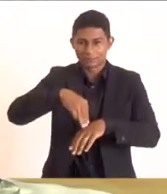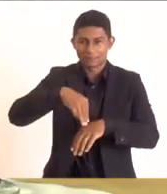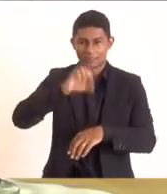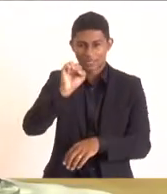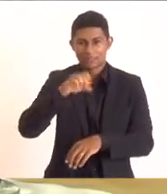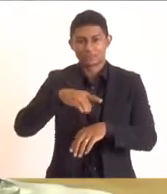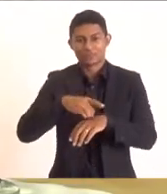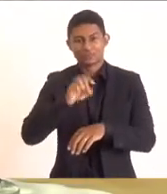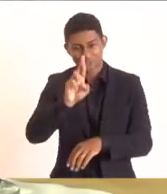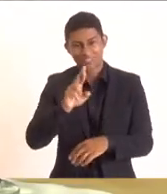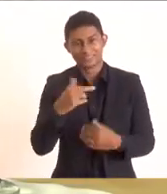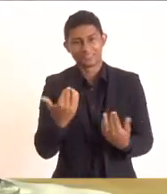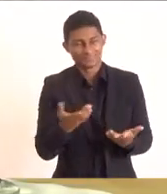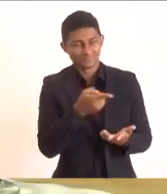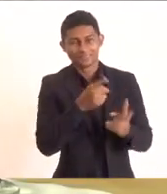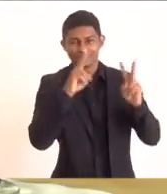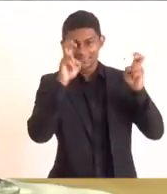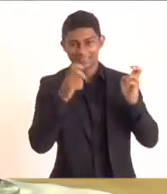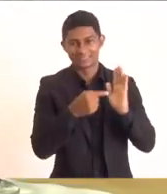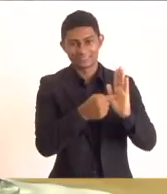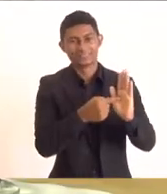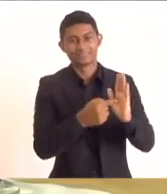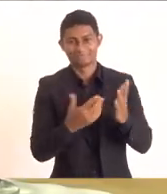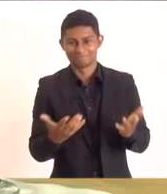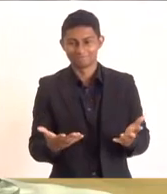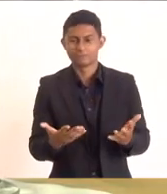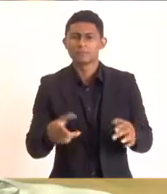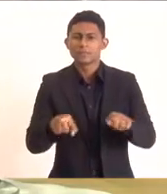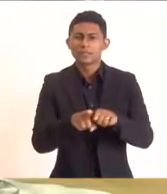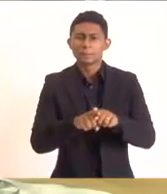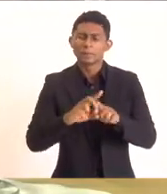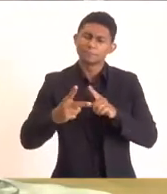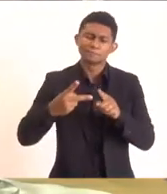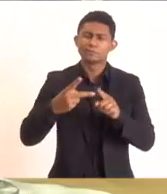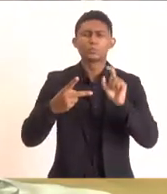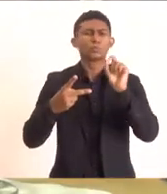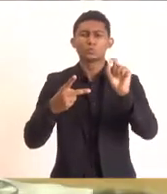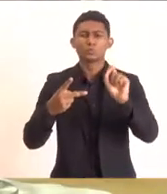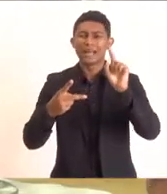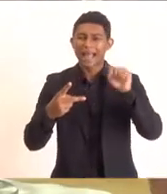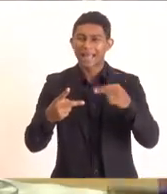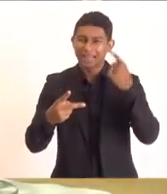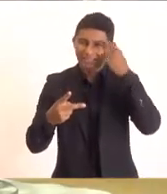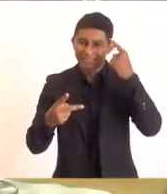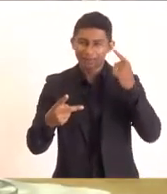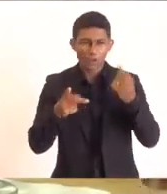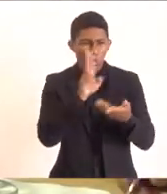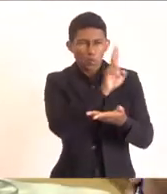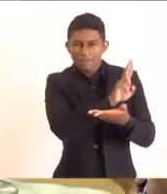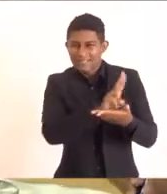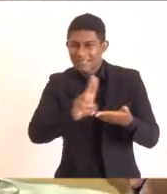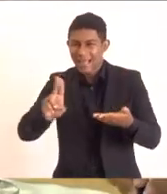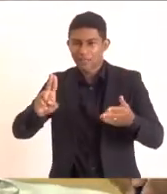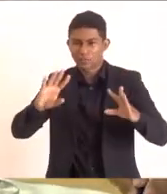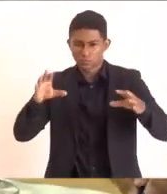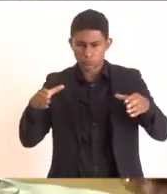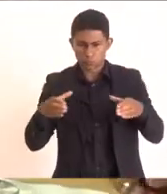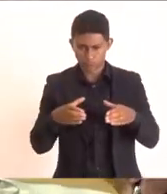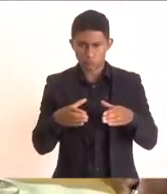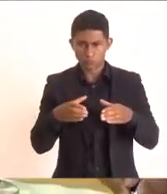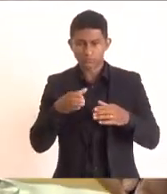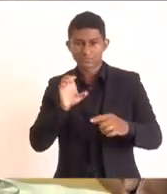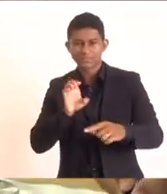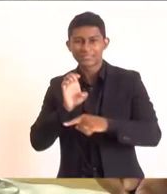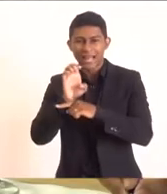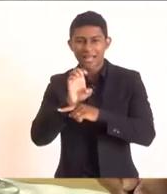a partir dessa ideia. Junto com a ideia de formar um consórcio de universidades federais, estaduais,